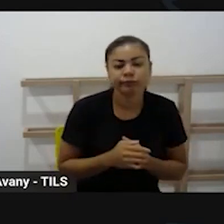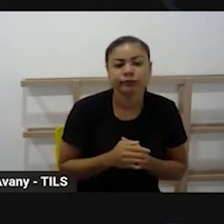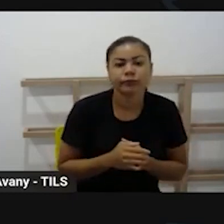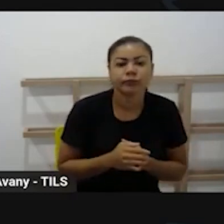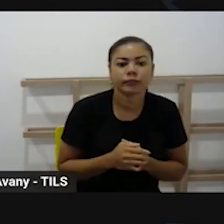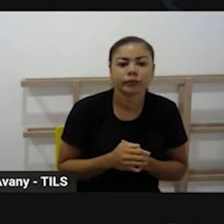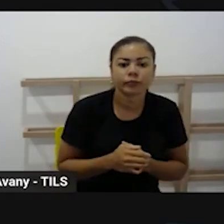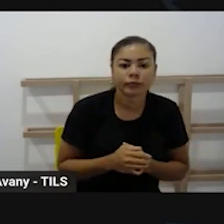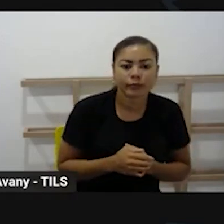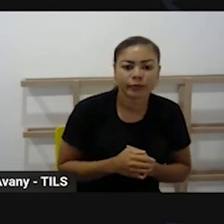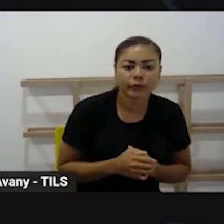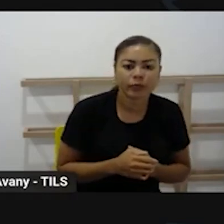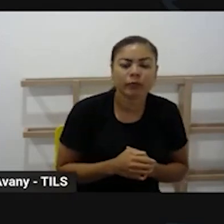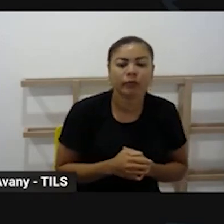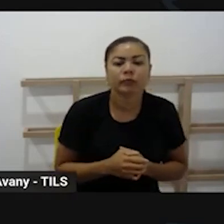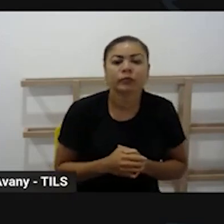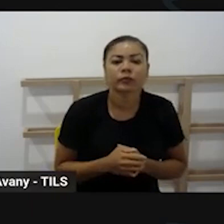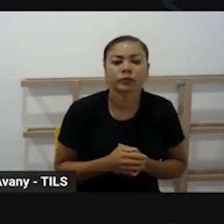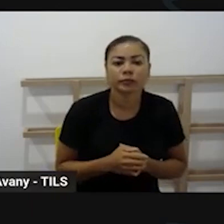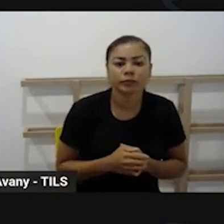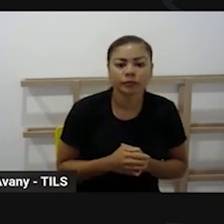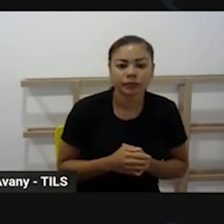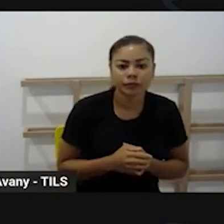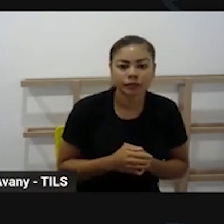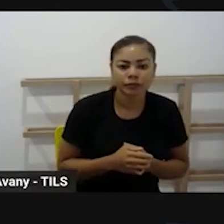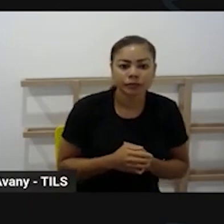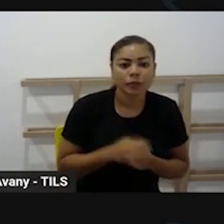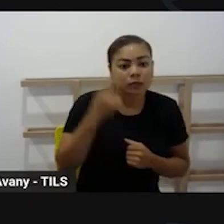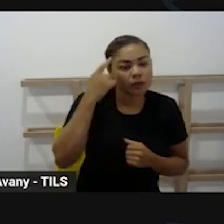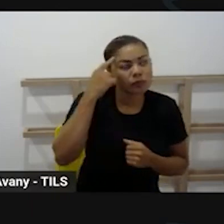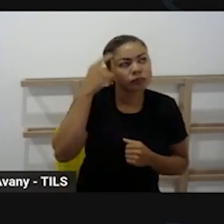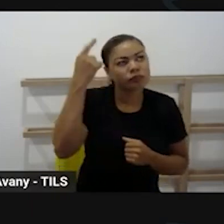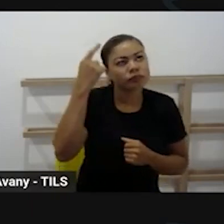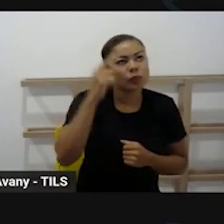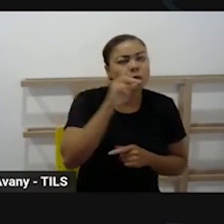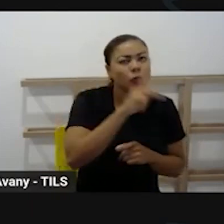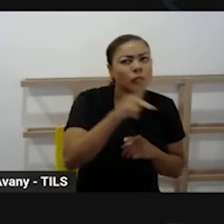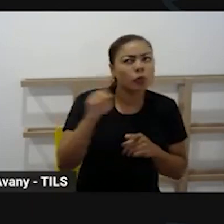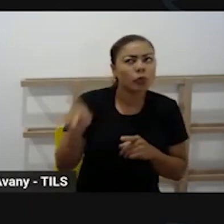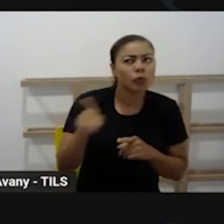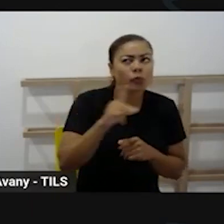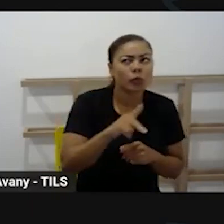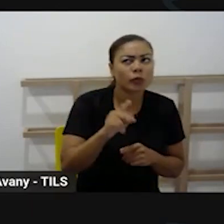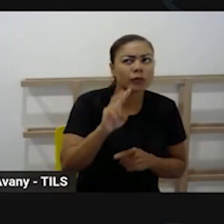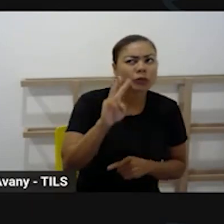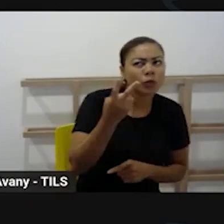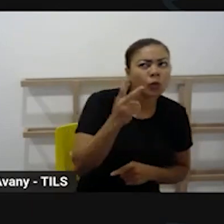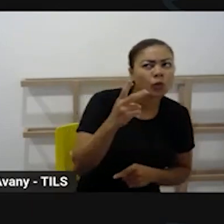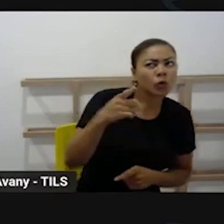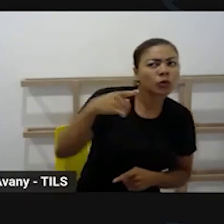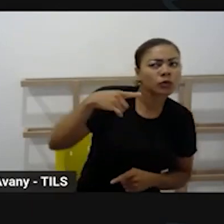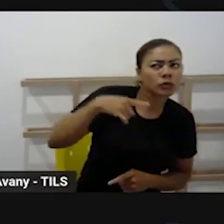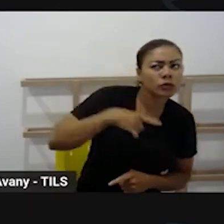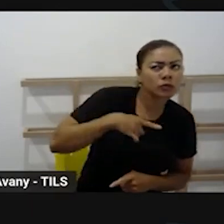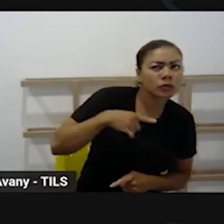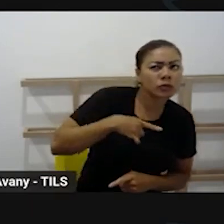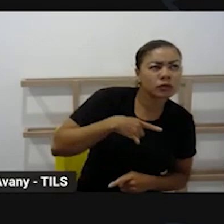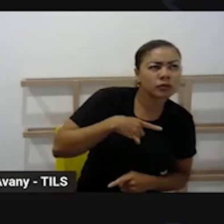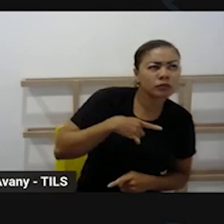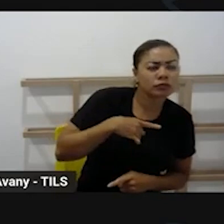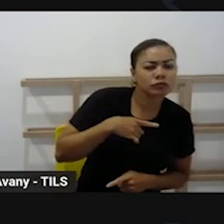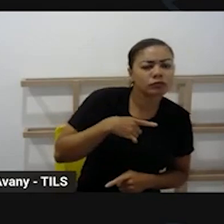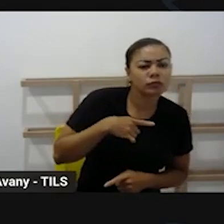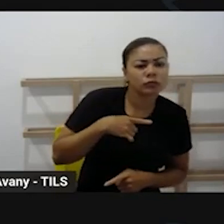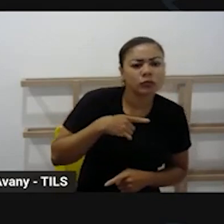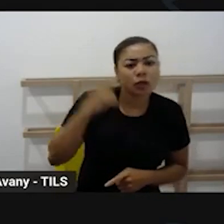com a matriz curricular então quando a gente pensar nesse professor que de dois segmentos a gente vai pensar que esse professor ele precisa pensar na